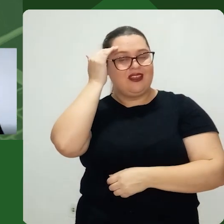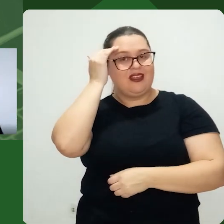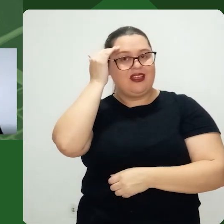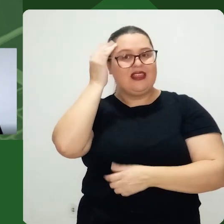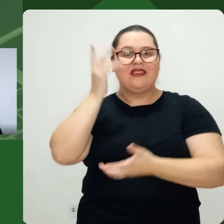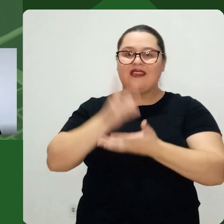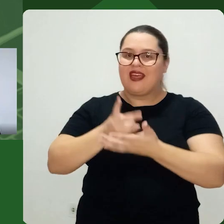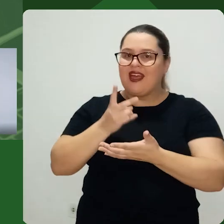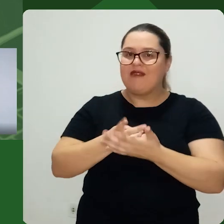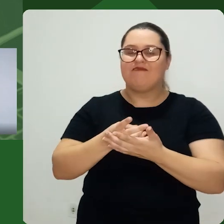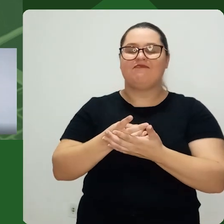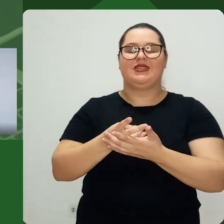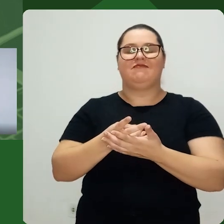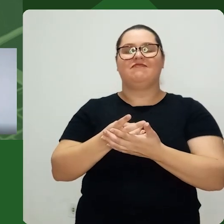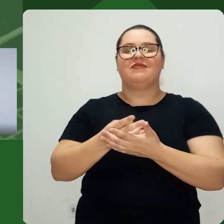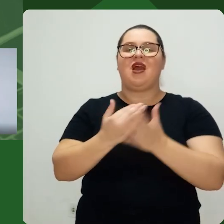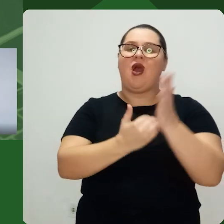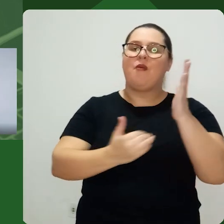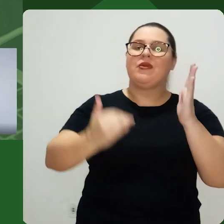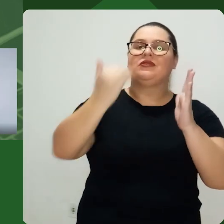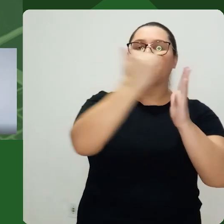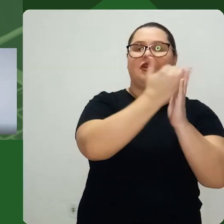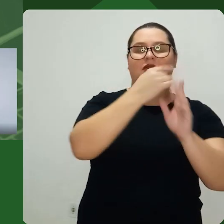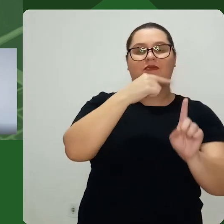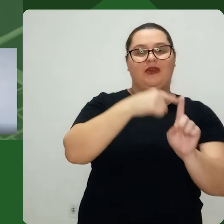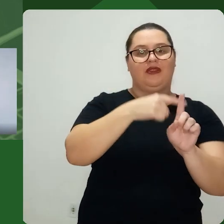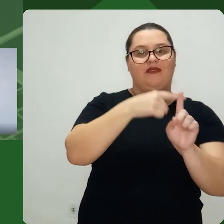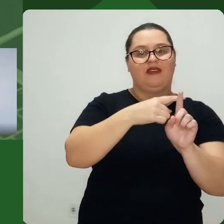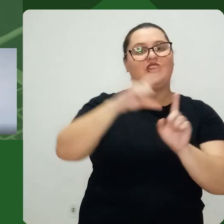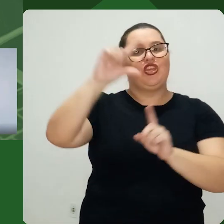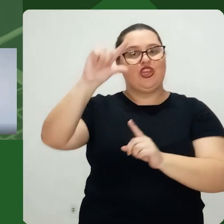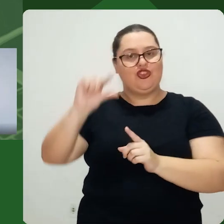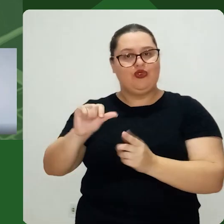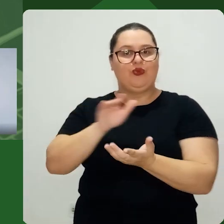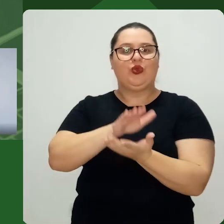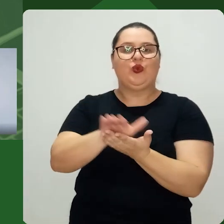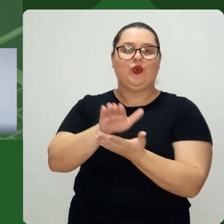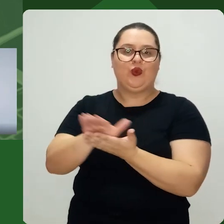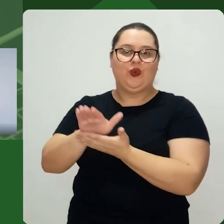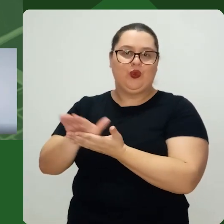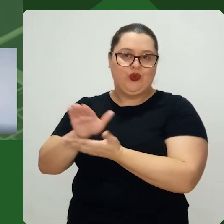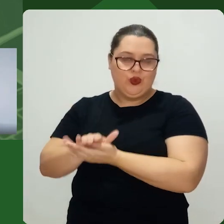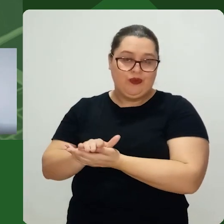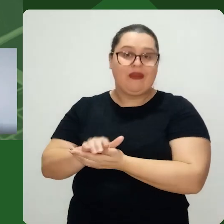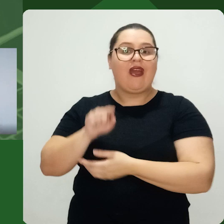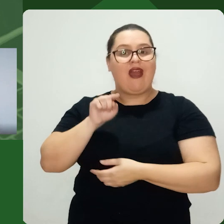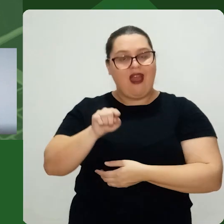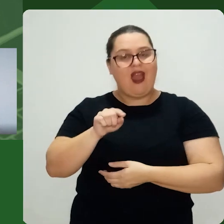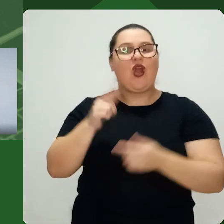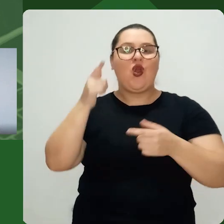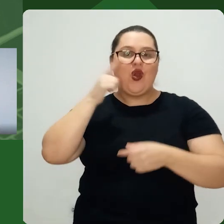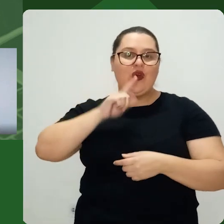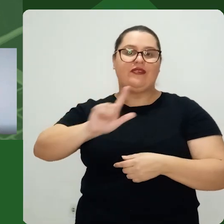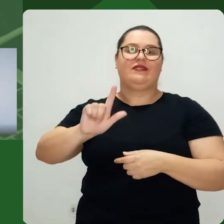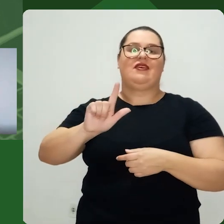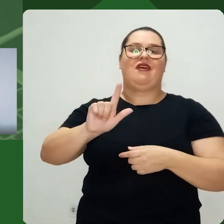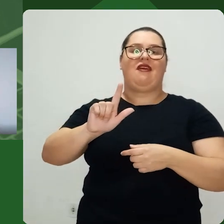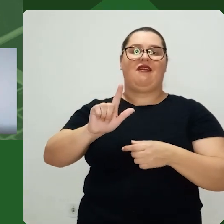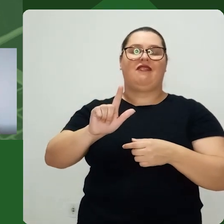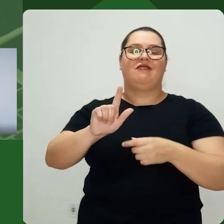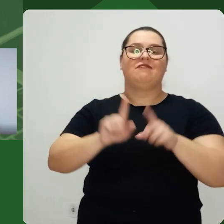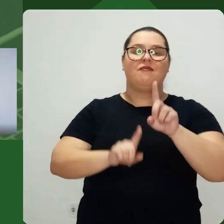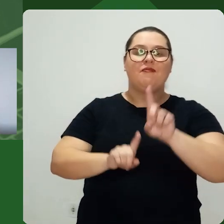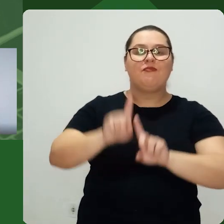a gente Tem que entender Que a gente Precisa sempre Trabalhar Para aumentar Esses benefícios E diminuir Esses custos